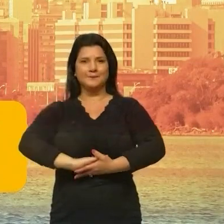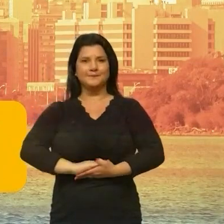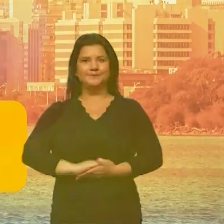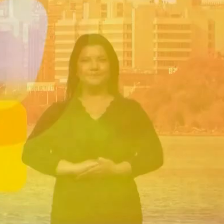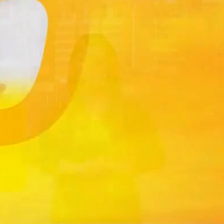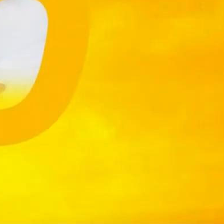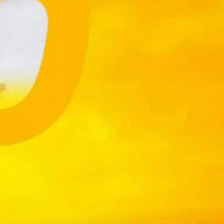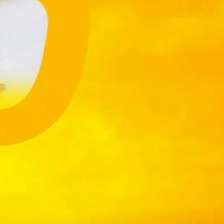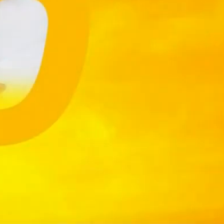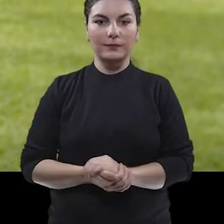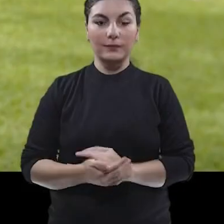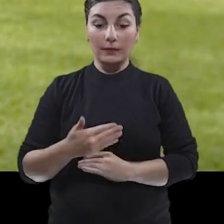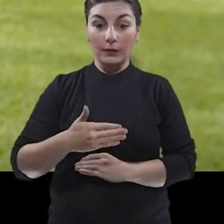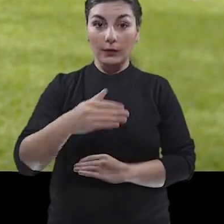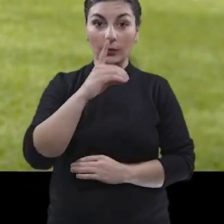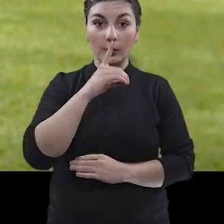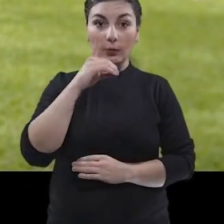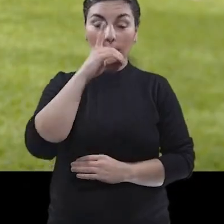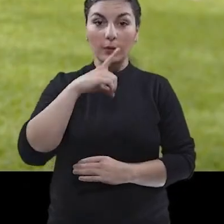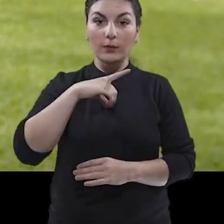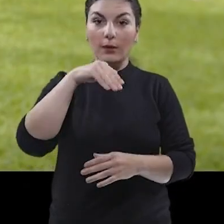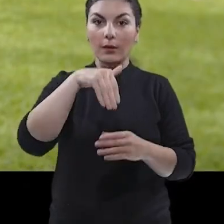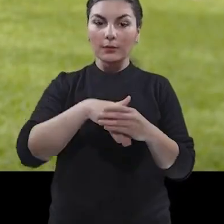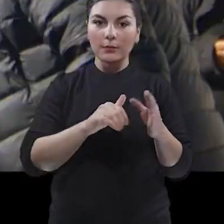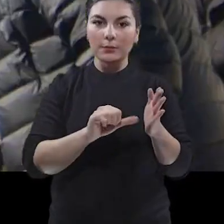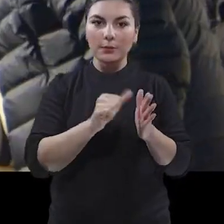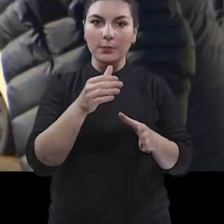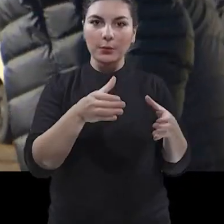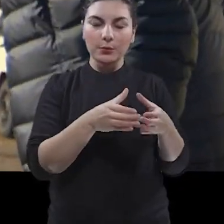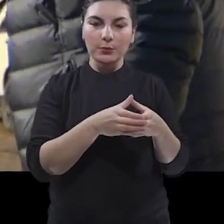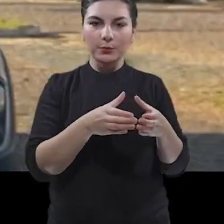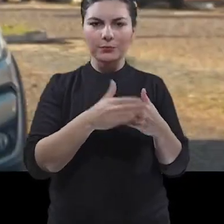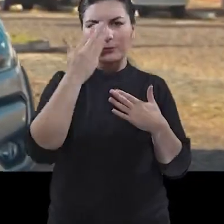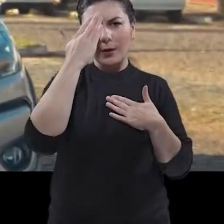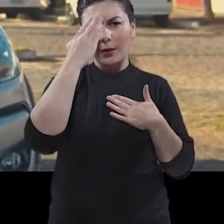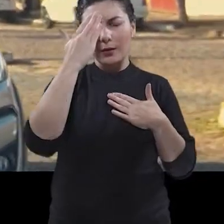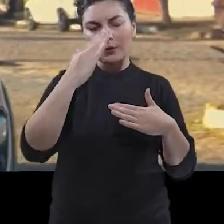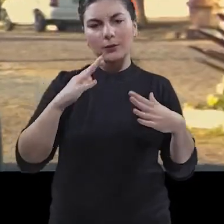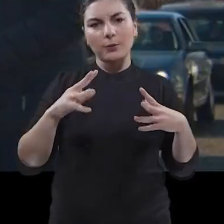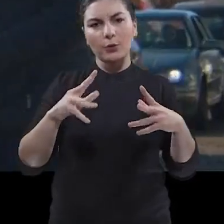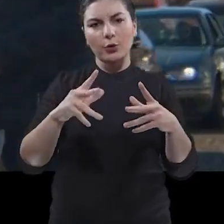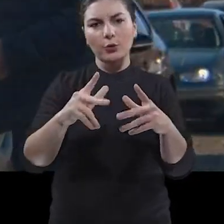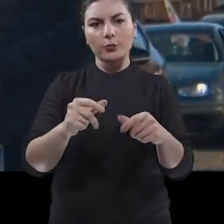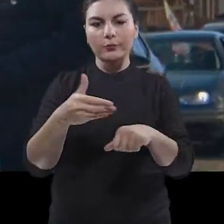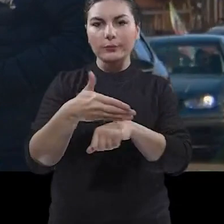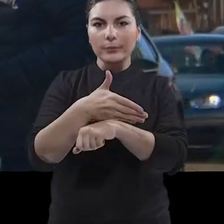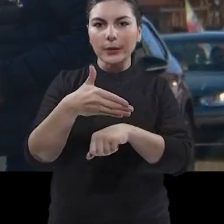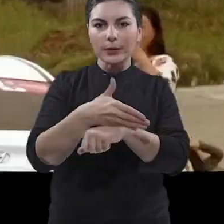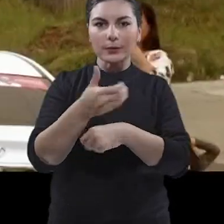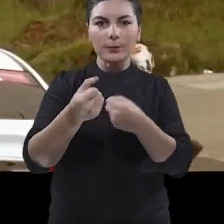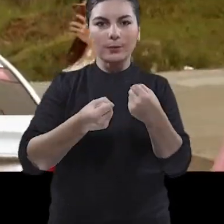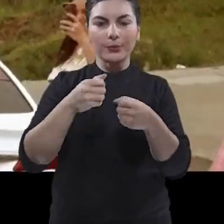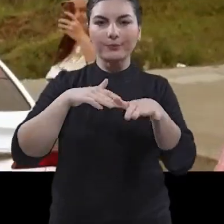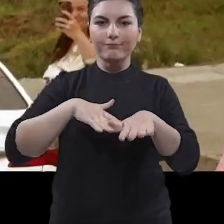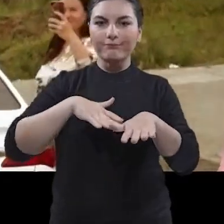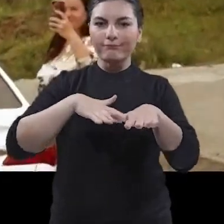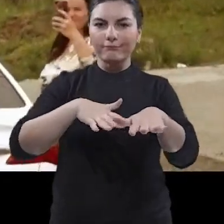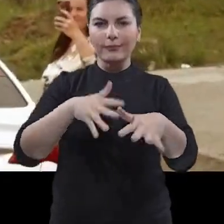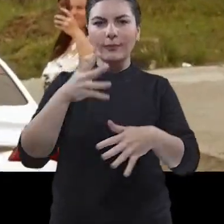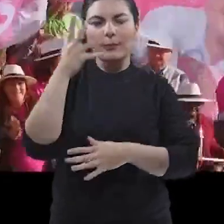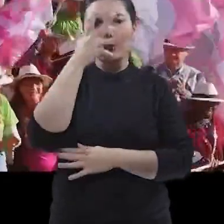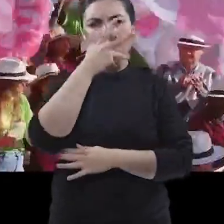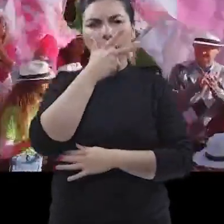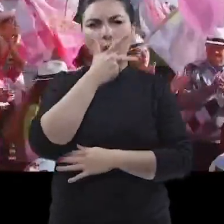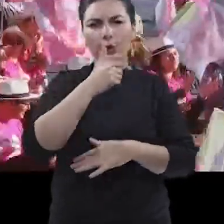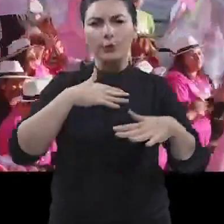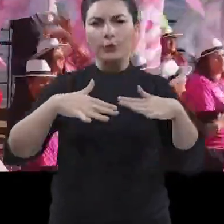40 Domingo temos eleições para o primeiro turno Agradecemos a todos que participaram das cariatas Desse